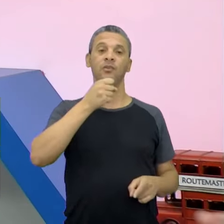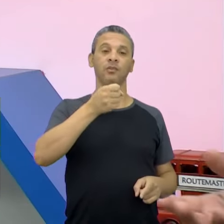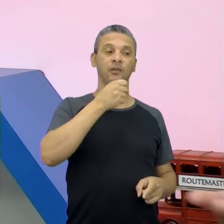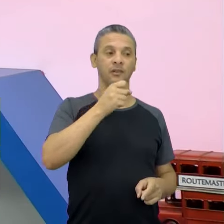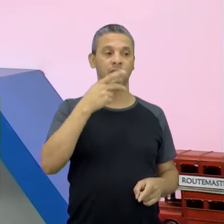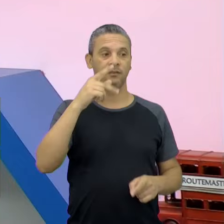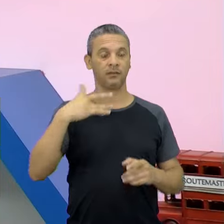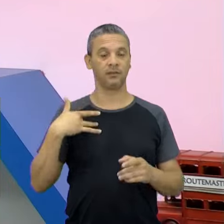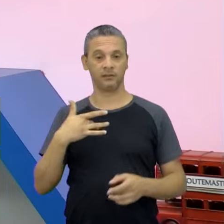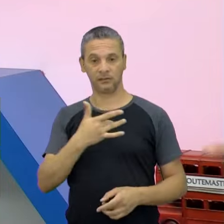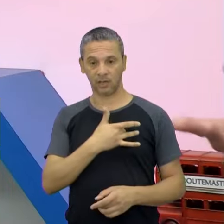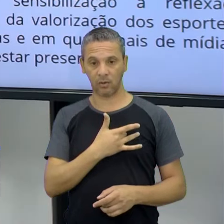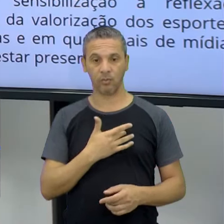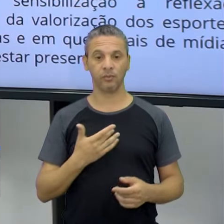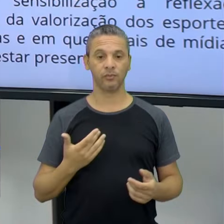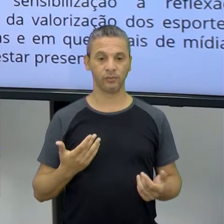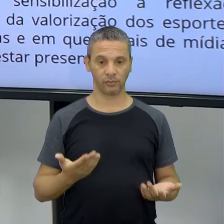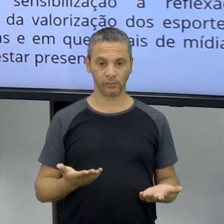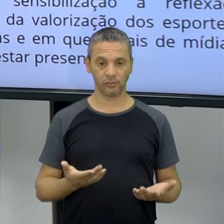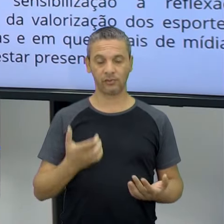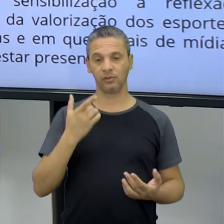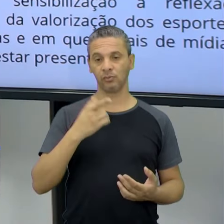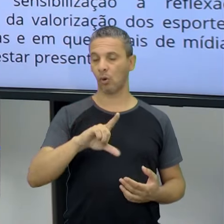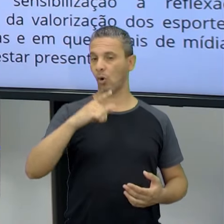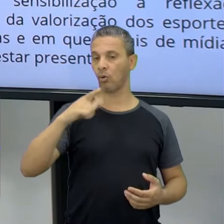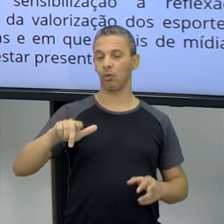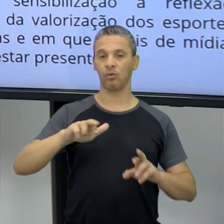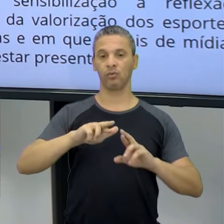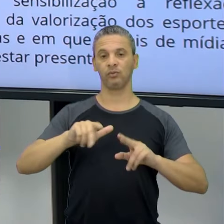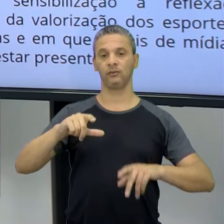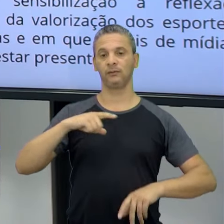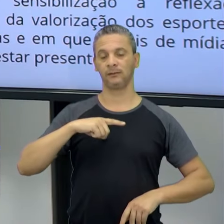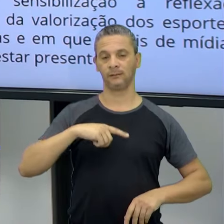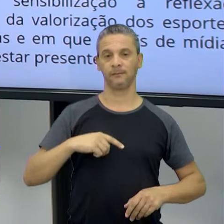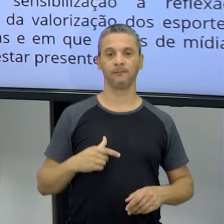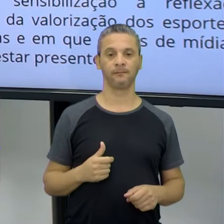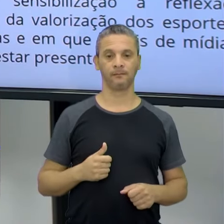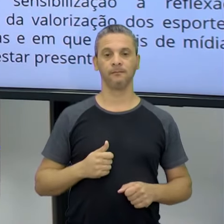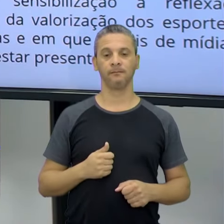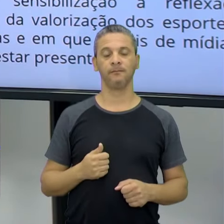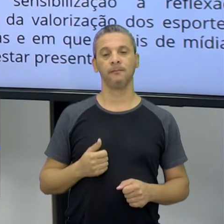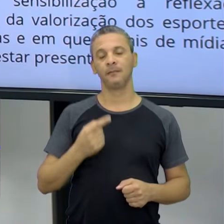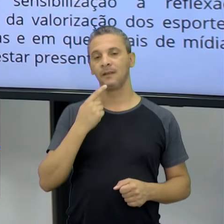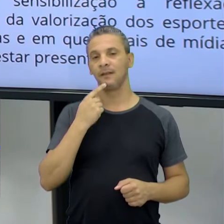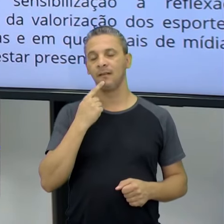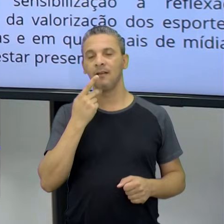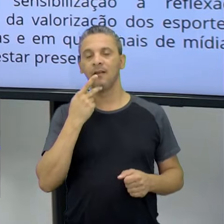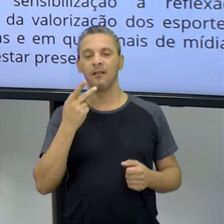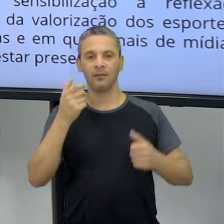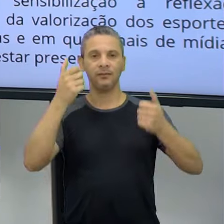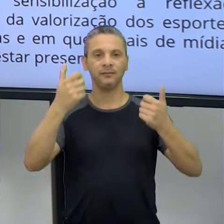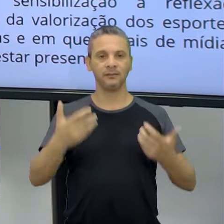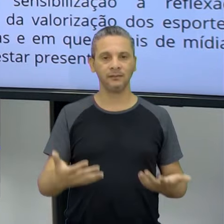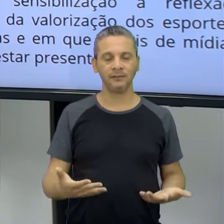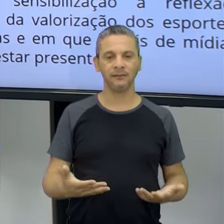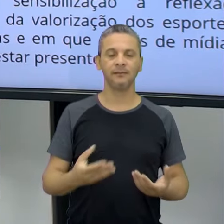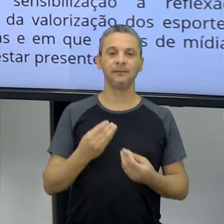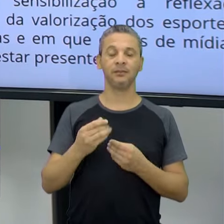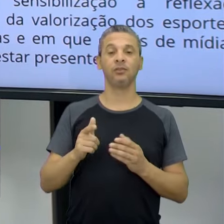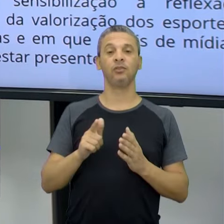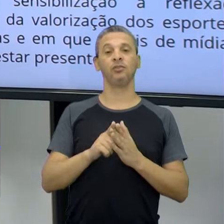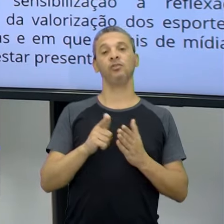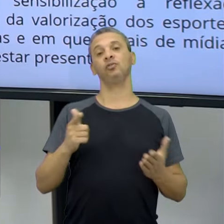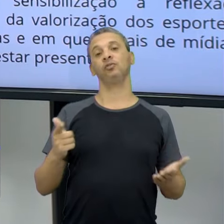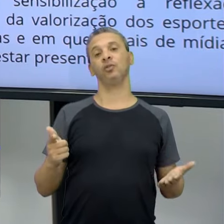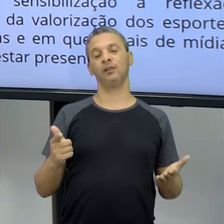especializado em saúde. E existem crônicas de outros tipos. Foi o que você falou agora há pouco, a gente interrompi, Em relação a isso, o jornal